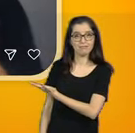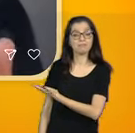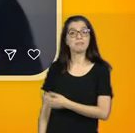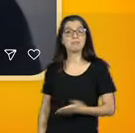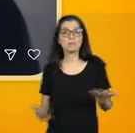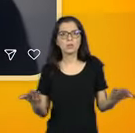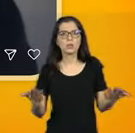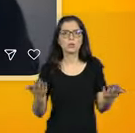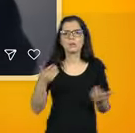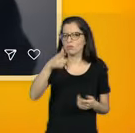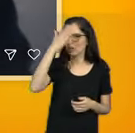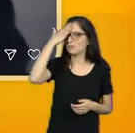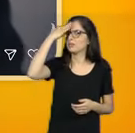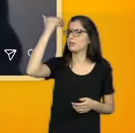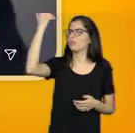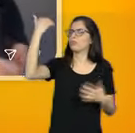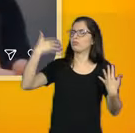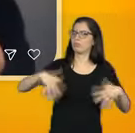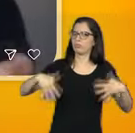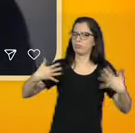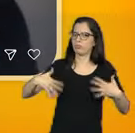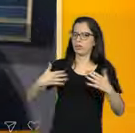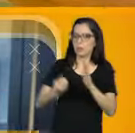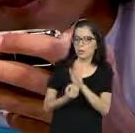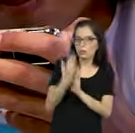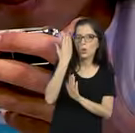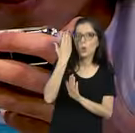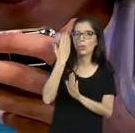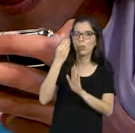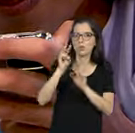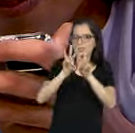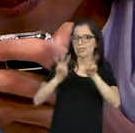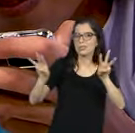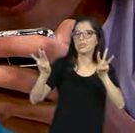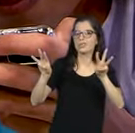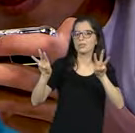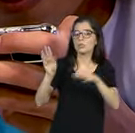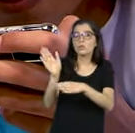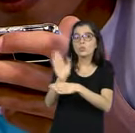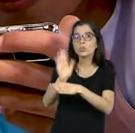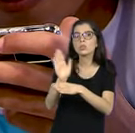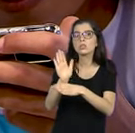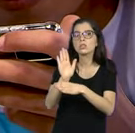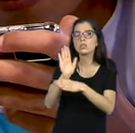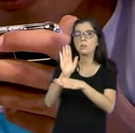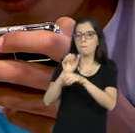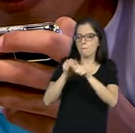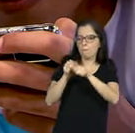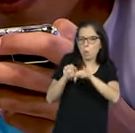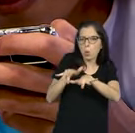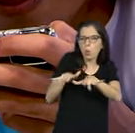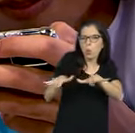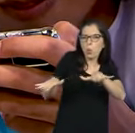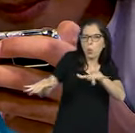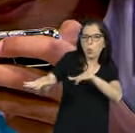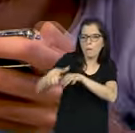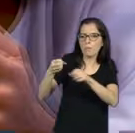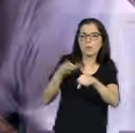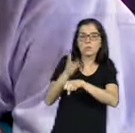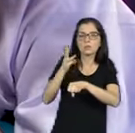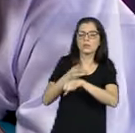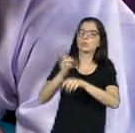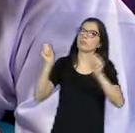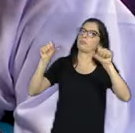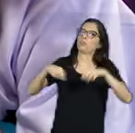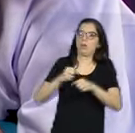e hoje é muito popular, porque qualquer um pode criar um videozinho e disparar esse videozinho, enfim, pelo WhatsApp, por